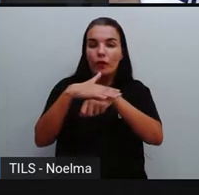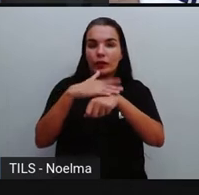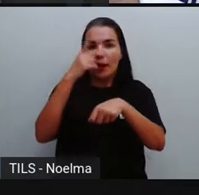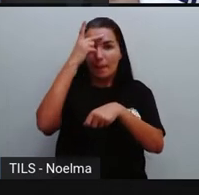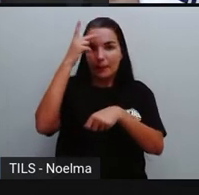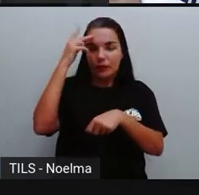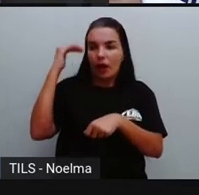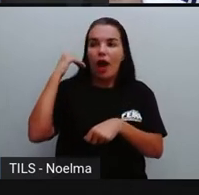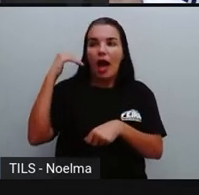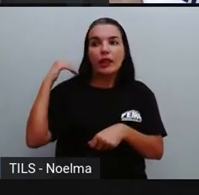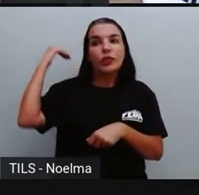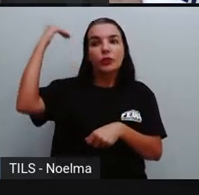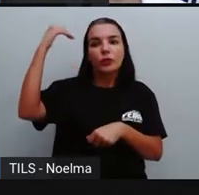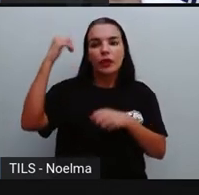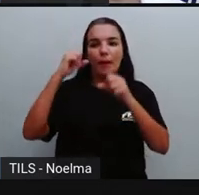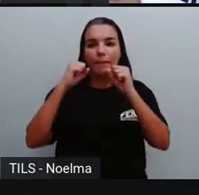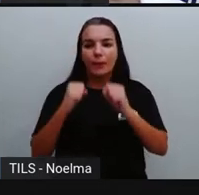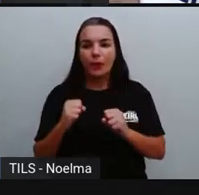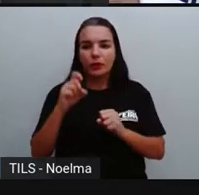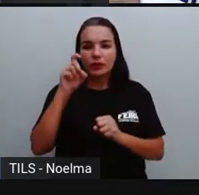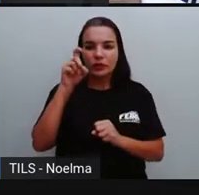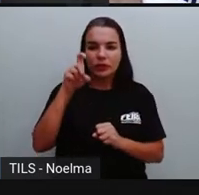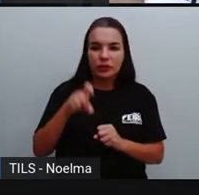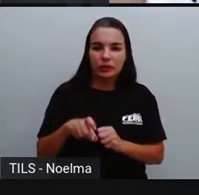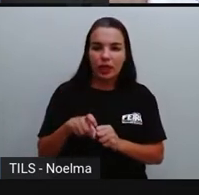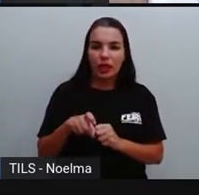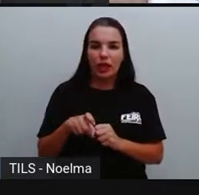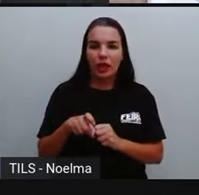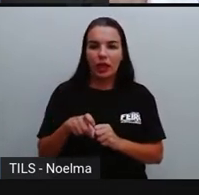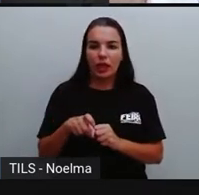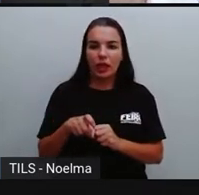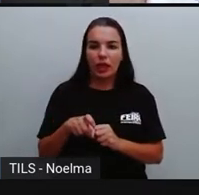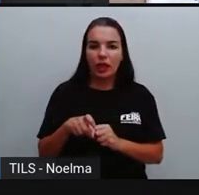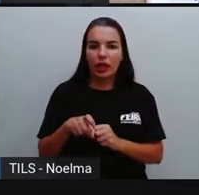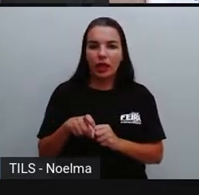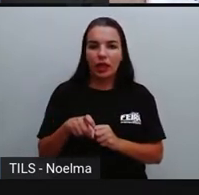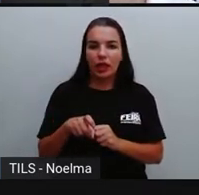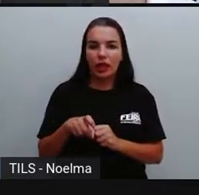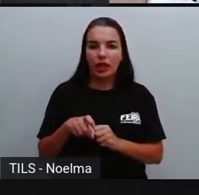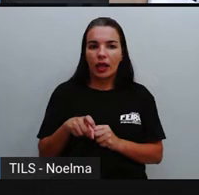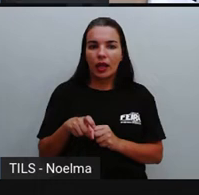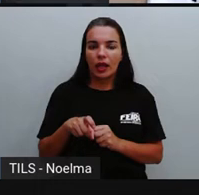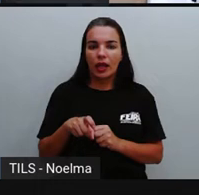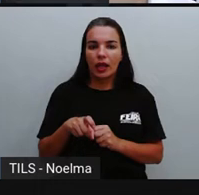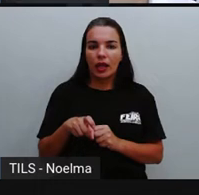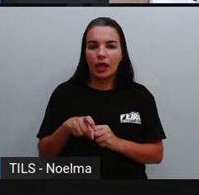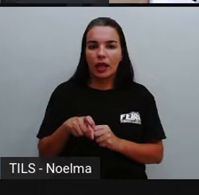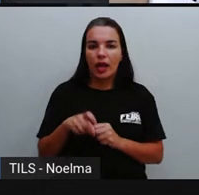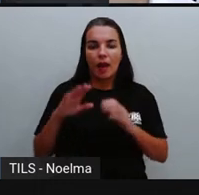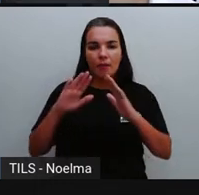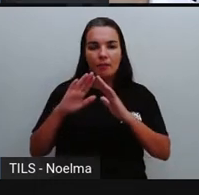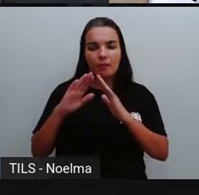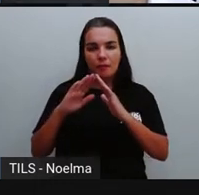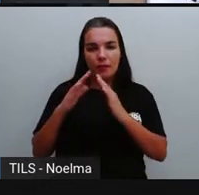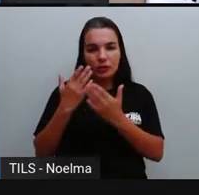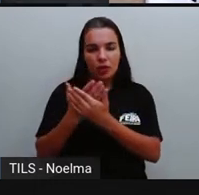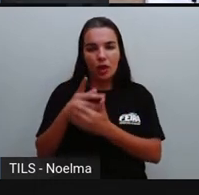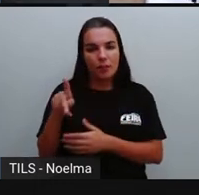Pode ser o seu professor, pode ser um funcionário da sua escola, tá?